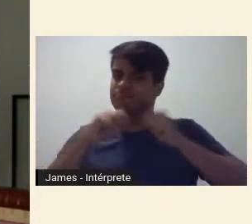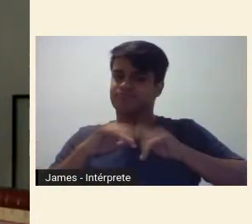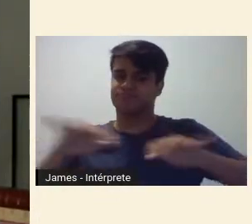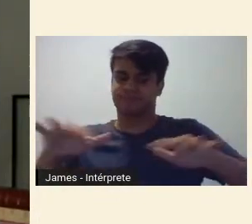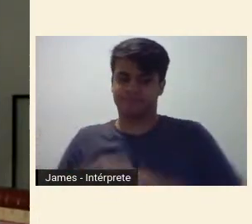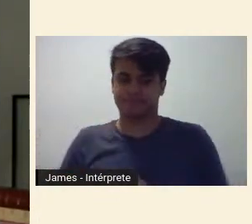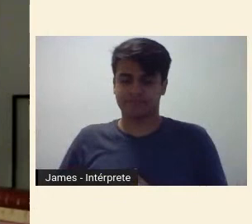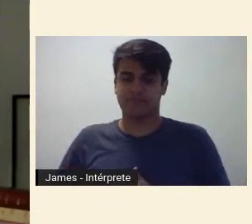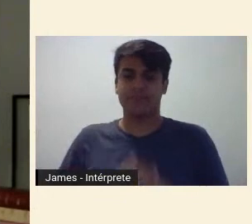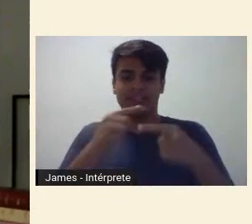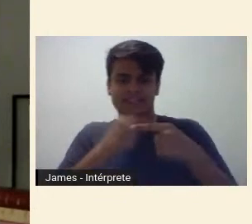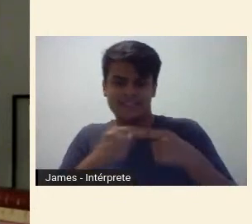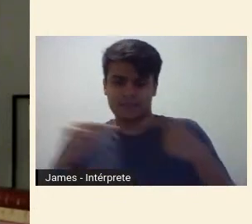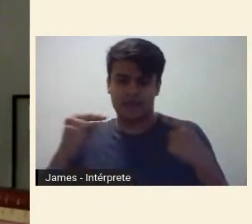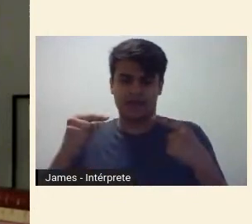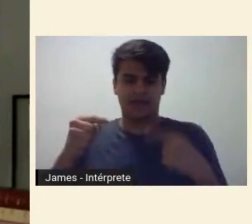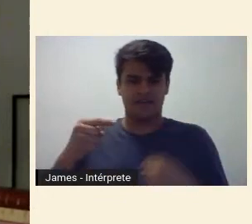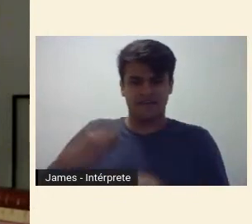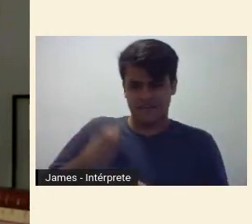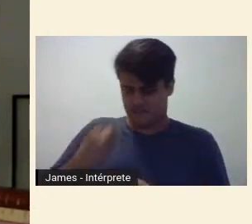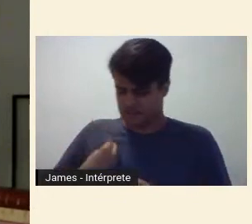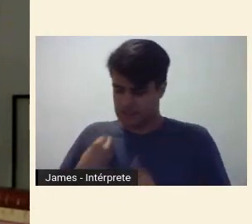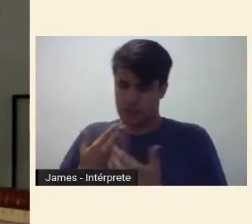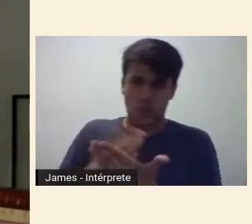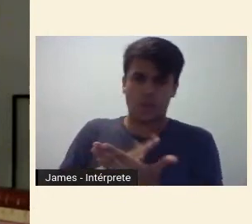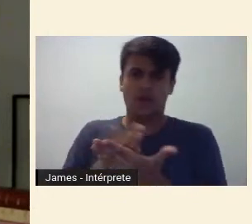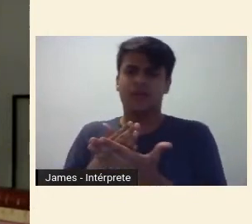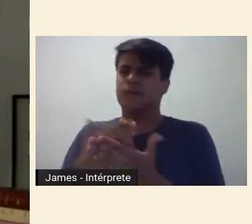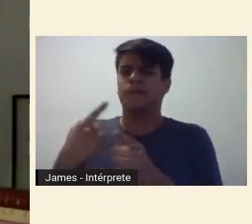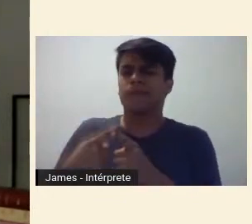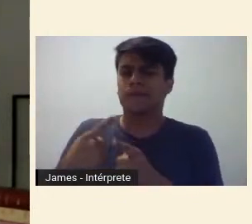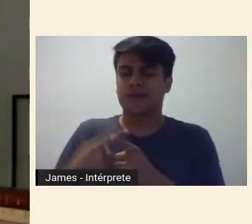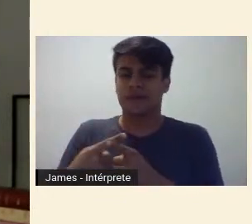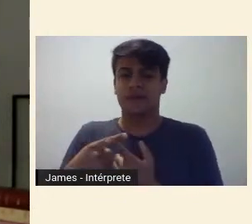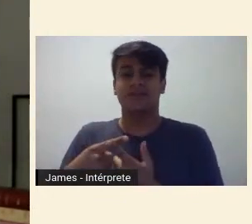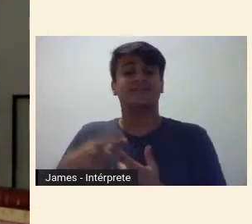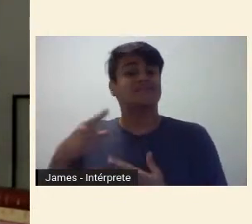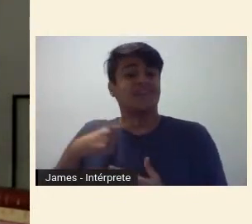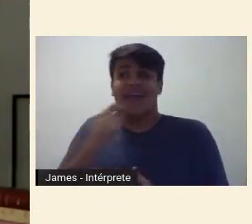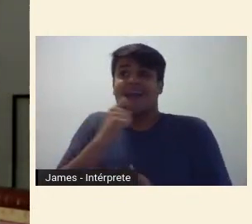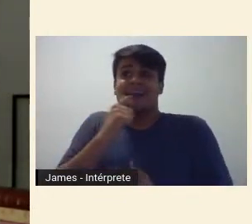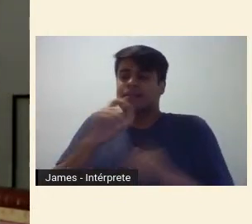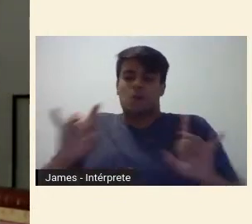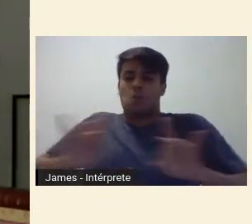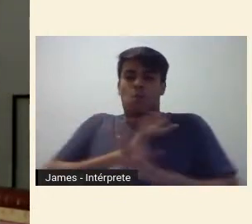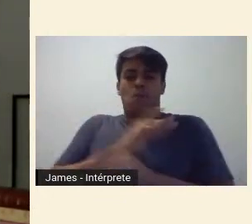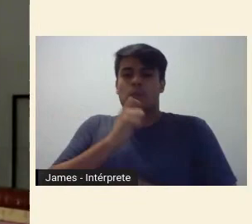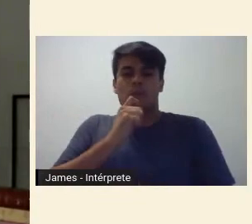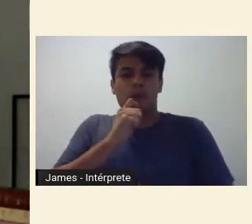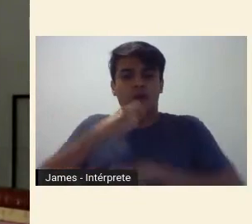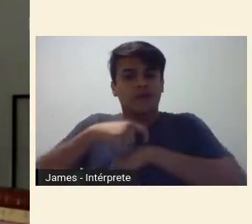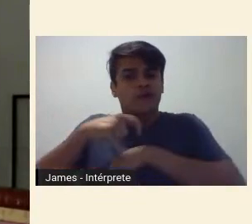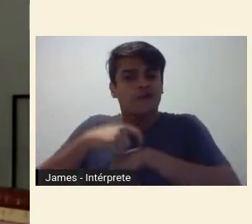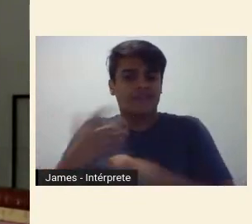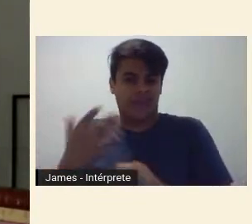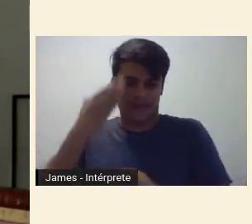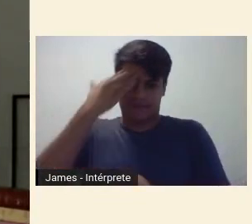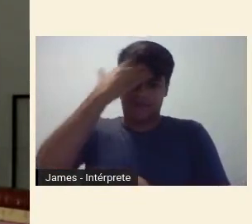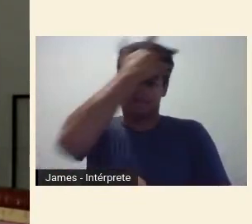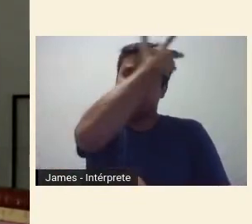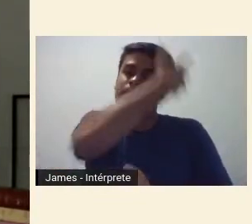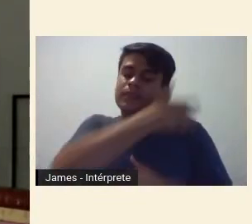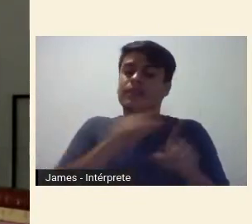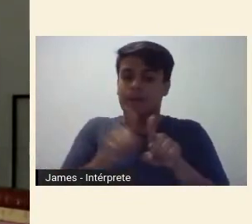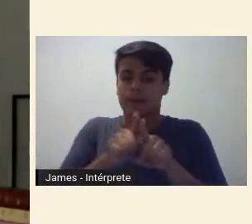porque não cessamos de preencher seu infinito arquivo com as demandas de um tempo prende agora. Ela também permanece em